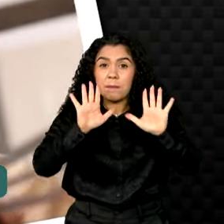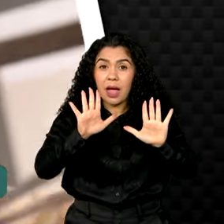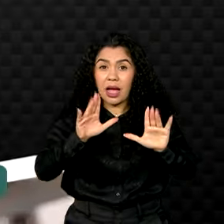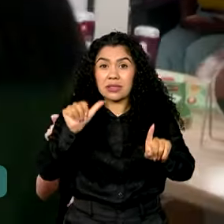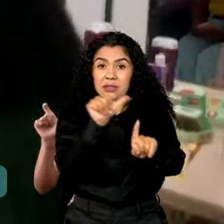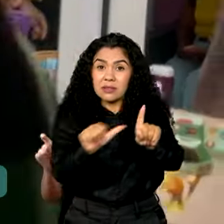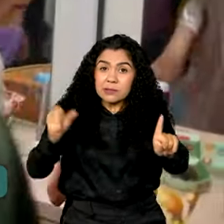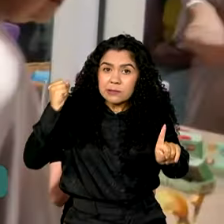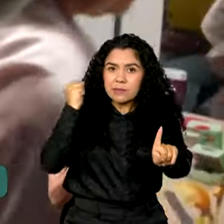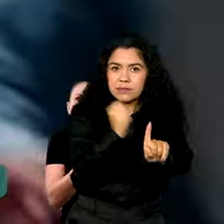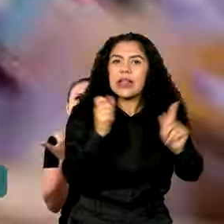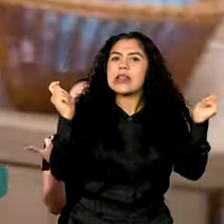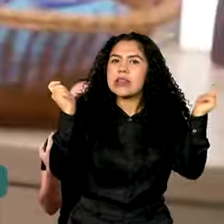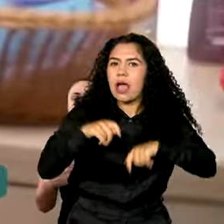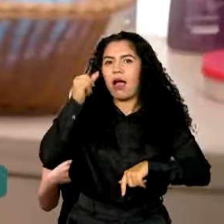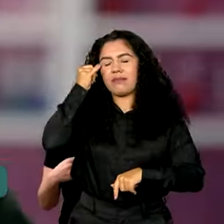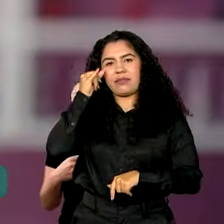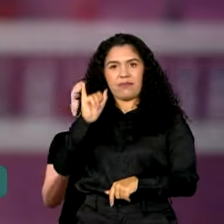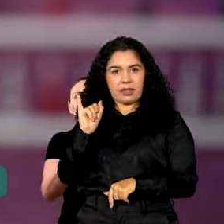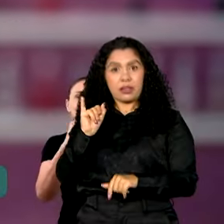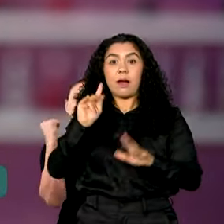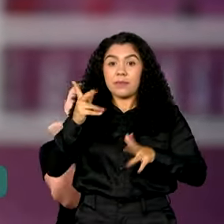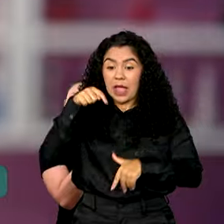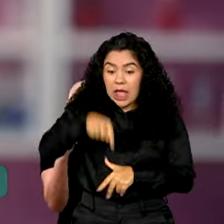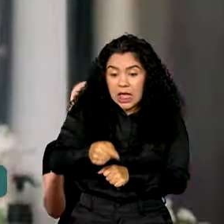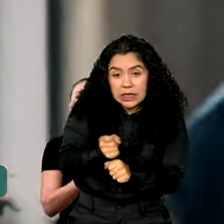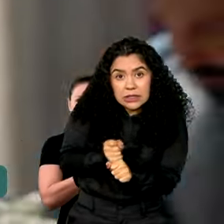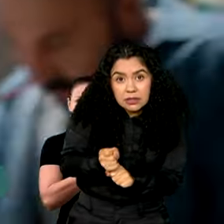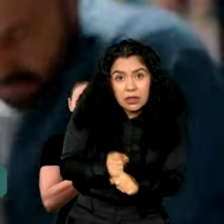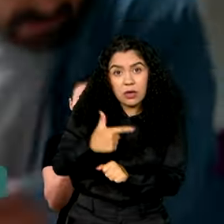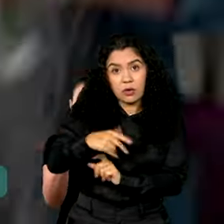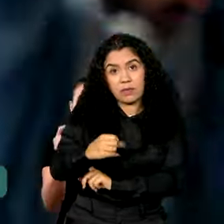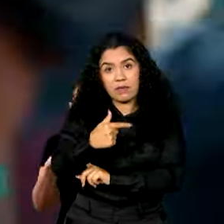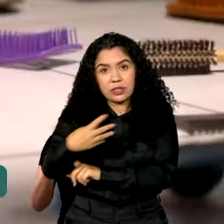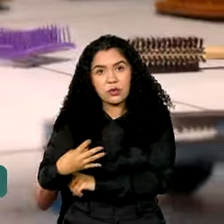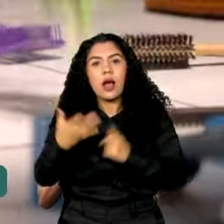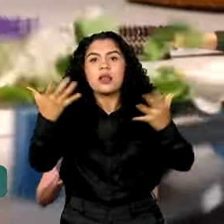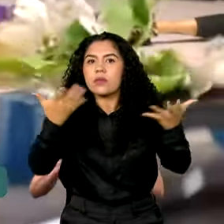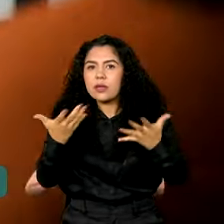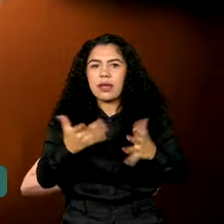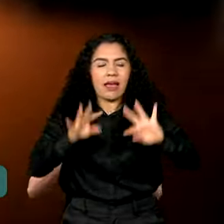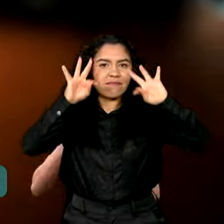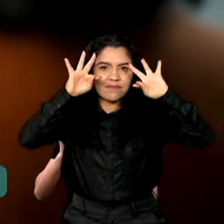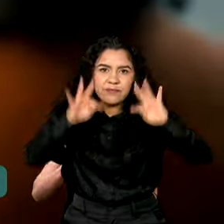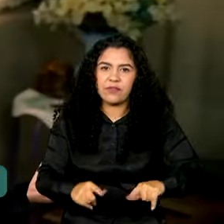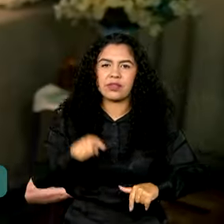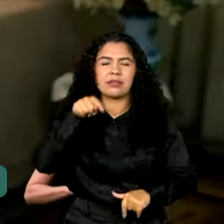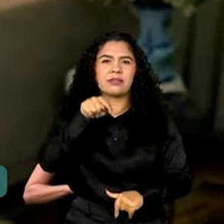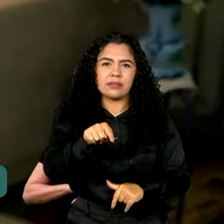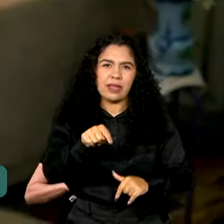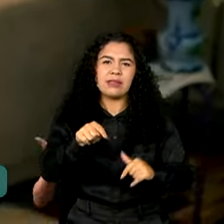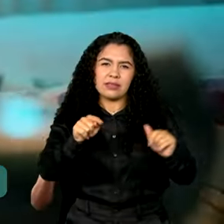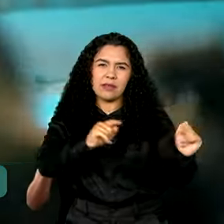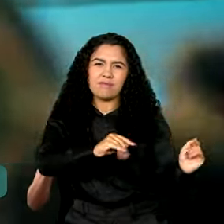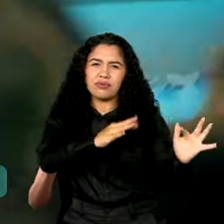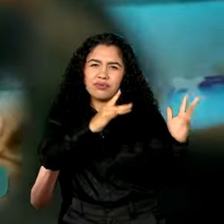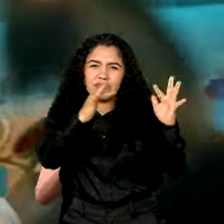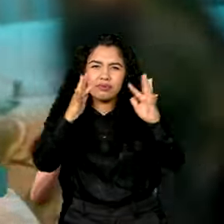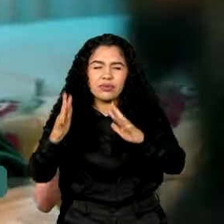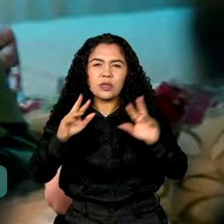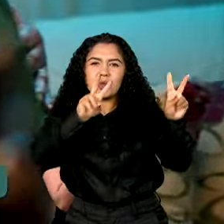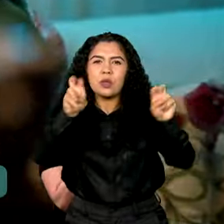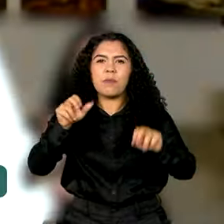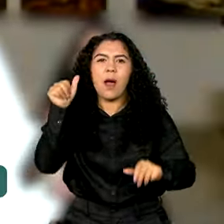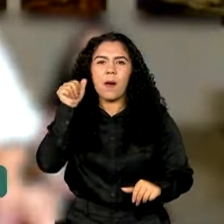evitável e a campanha deste ano quer pôr um ponto final nesta triste e interminável novela sobre a